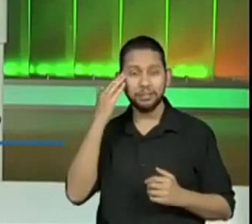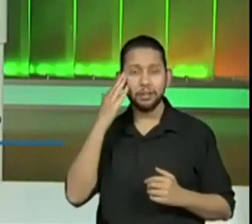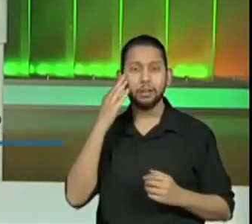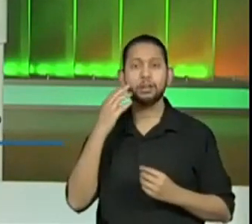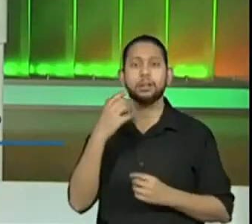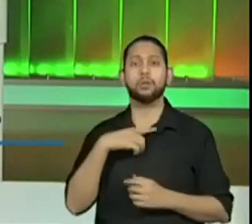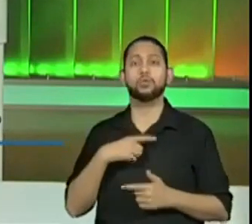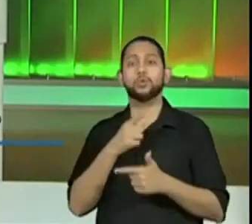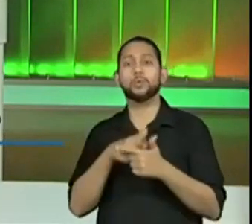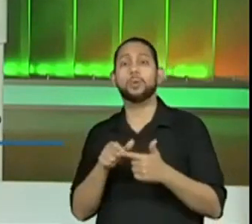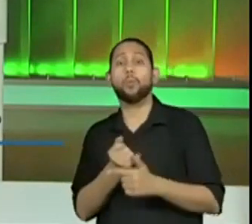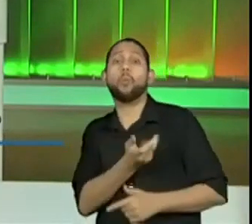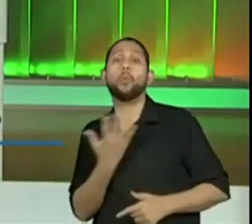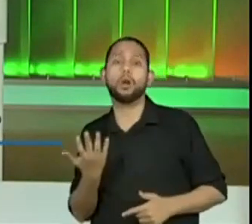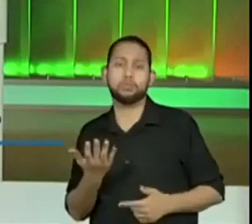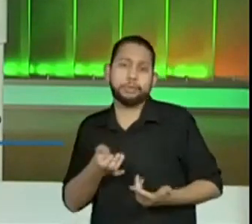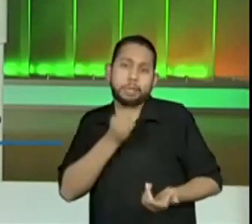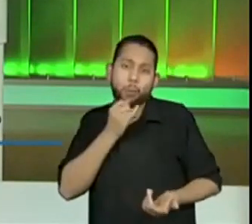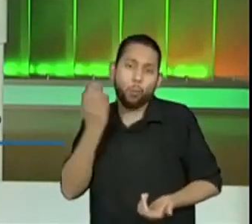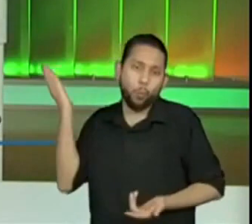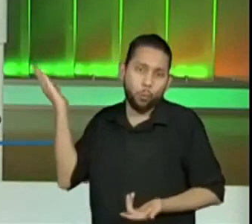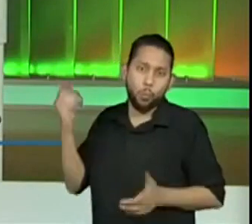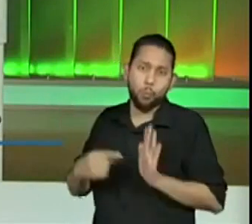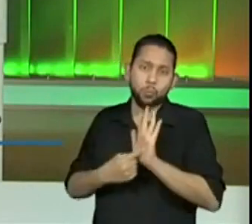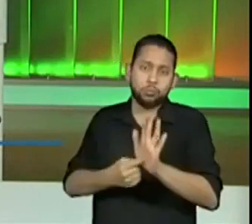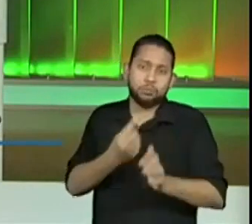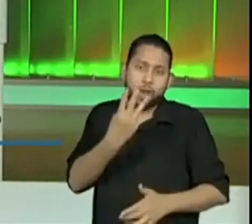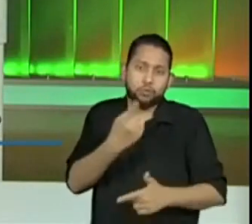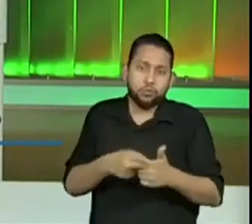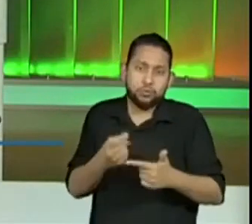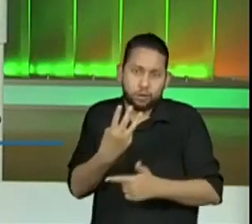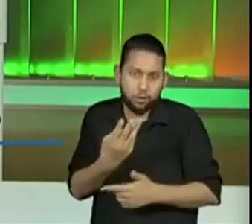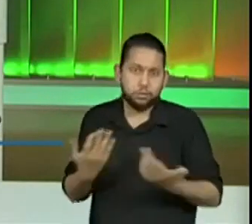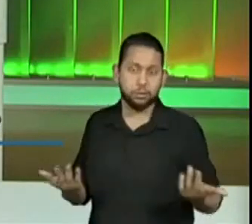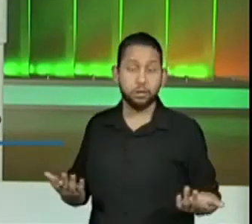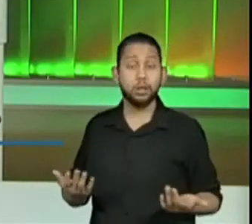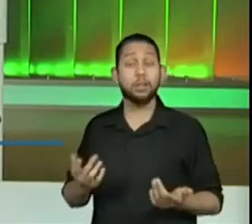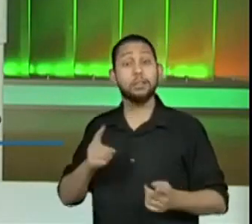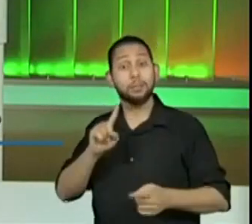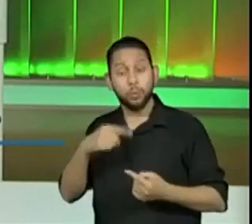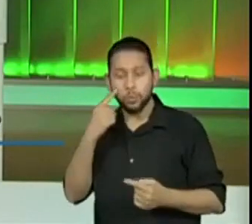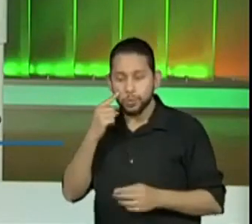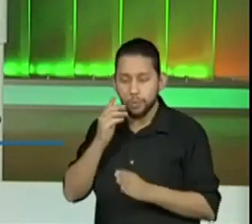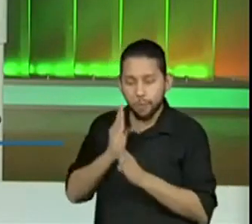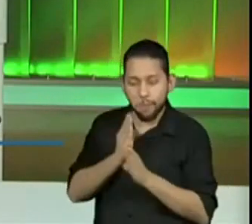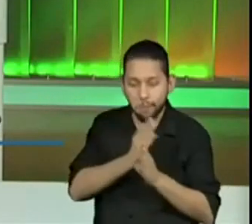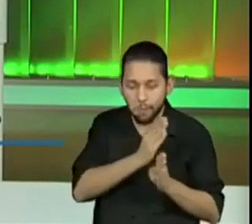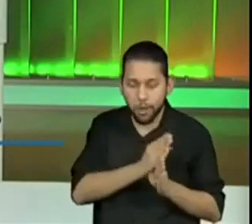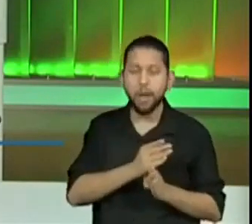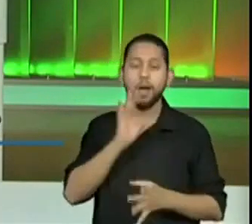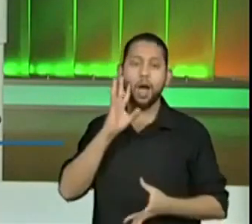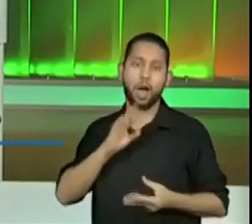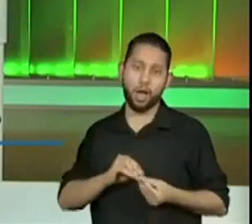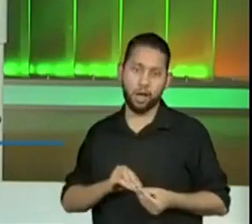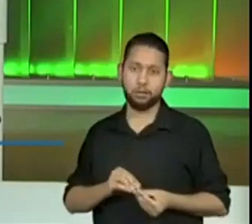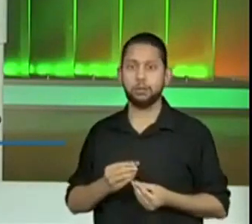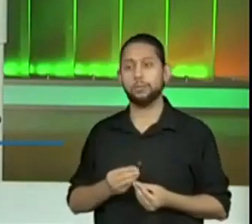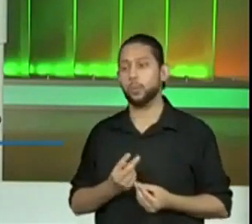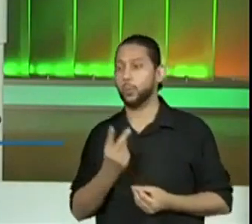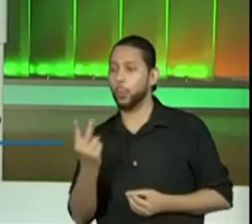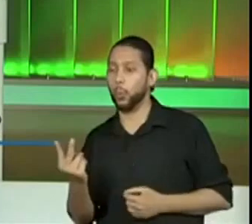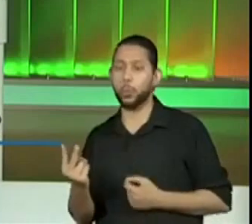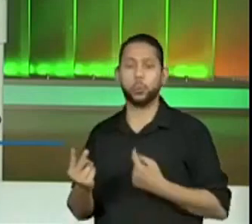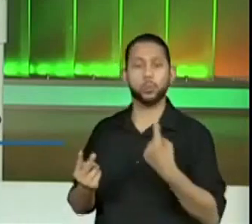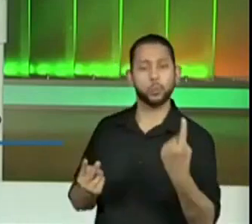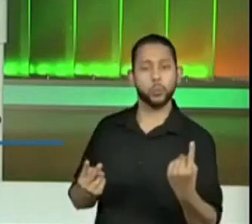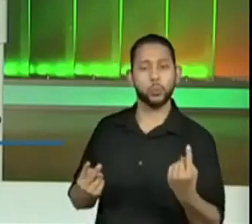gente queria dividir por 3. E depois a gente distribui o necessário para cada parte. Certo? Ó, a professora Maria